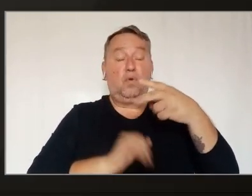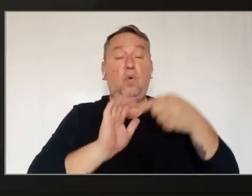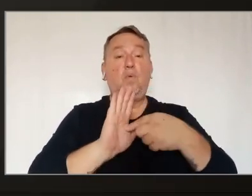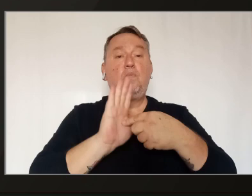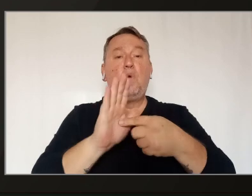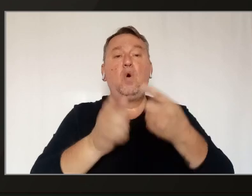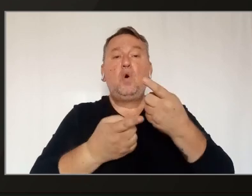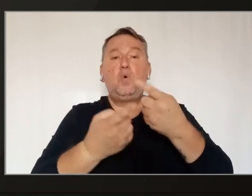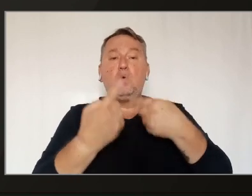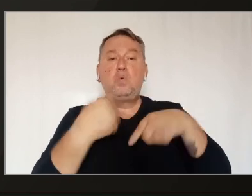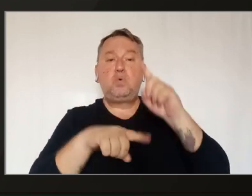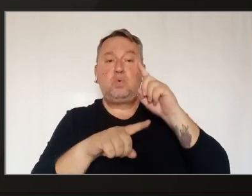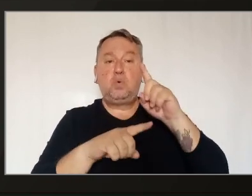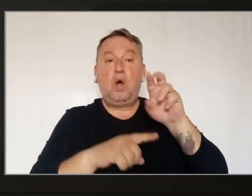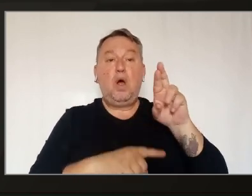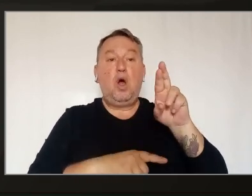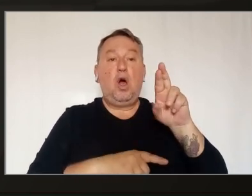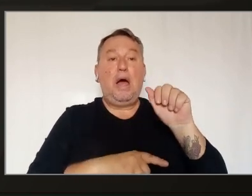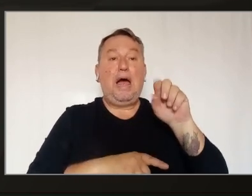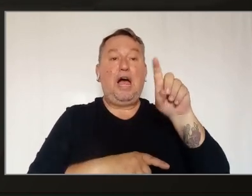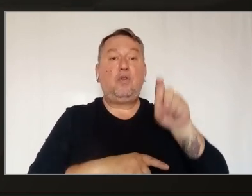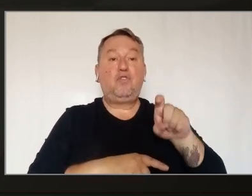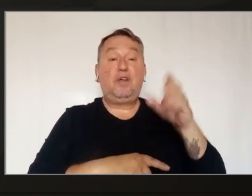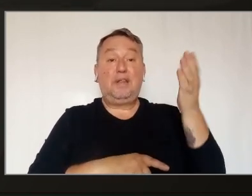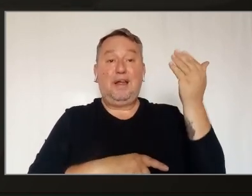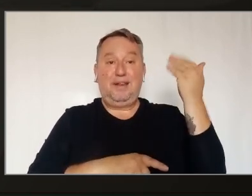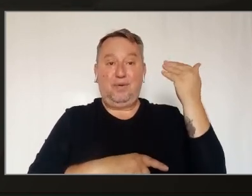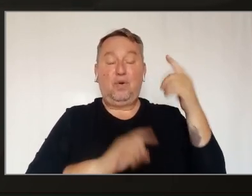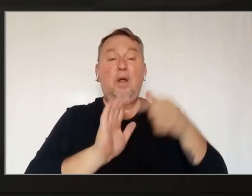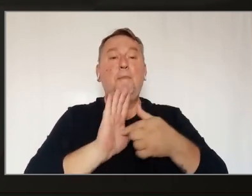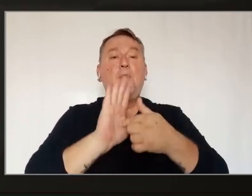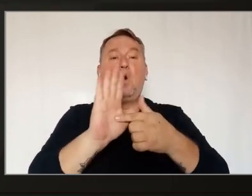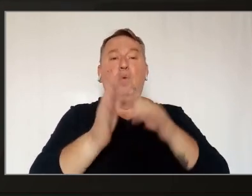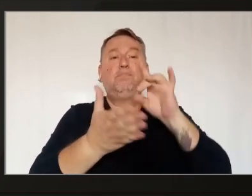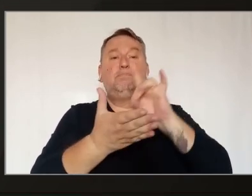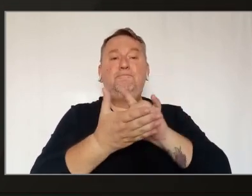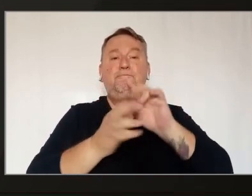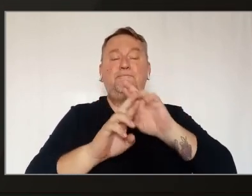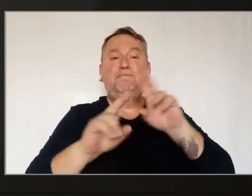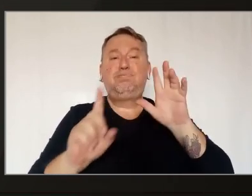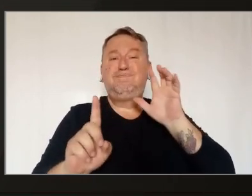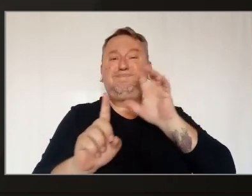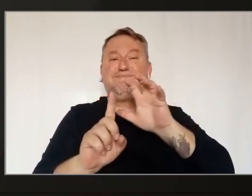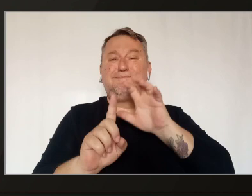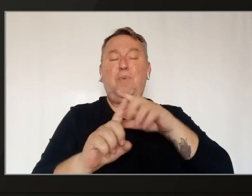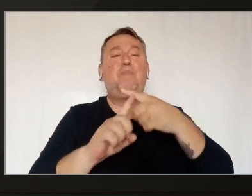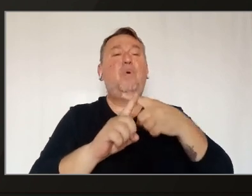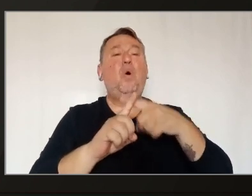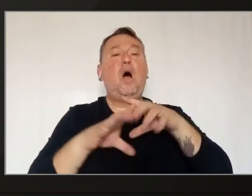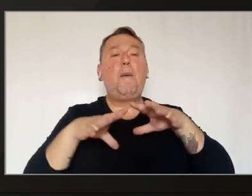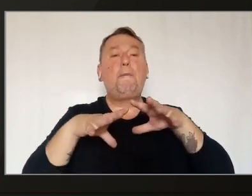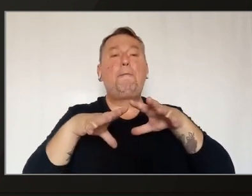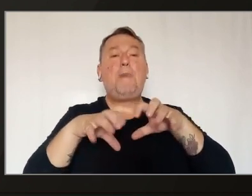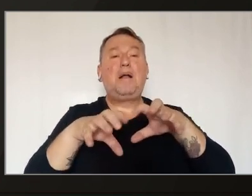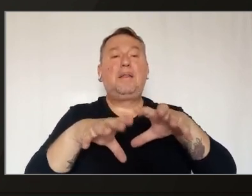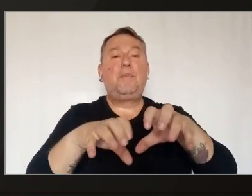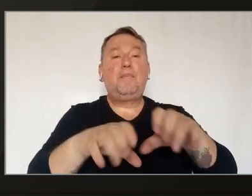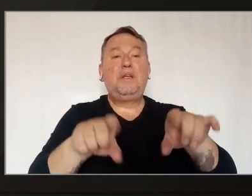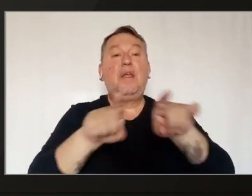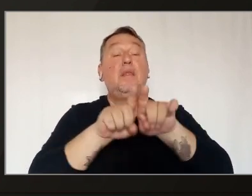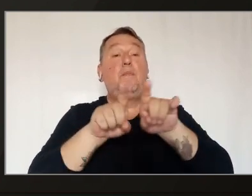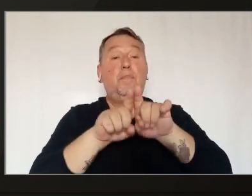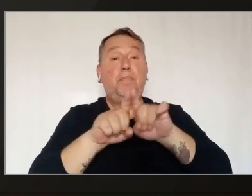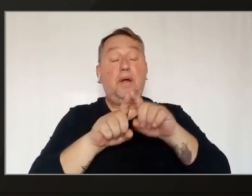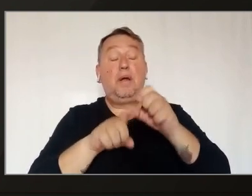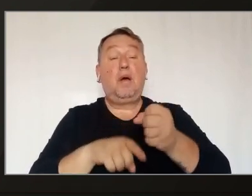avanços em relação ao Raio-X anterior, que mostrou uma realidade muito afetada pela pandemia. O percentual de